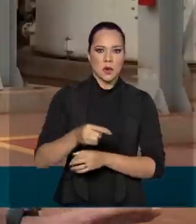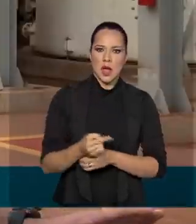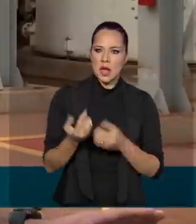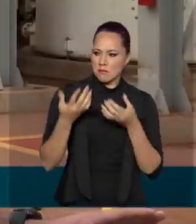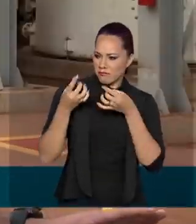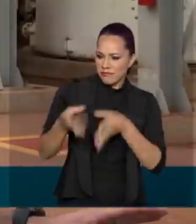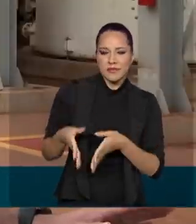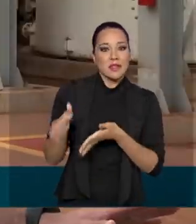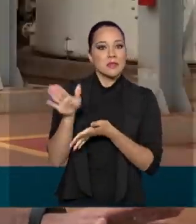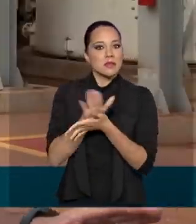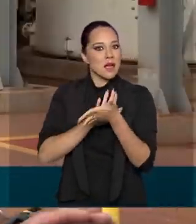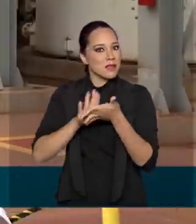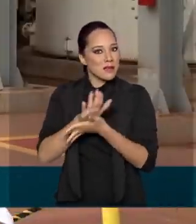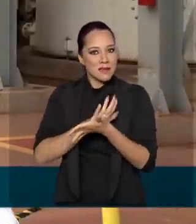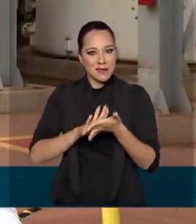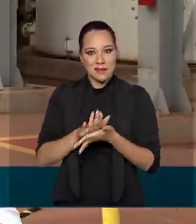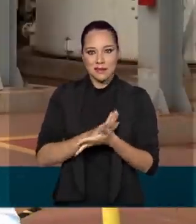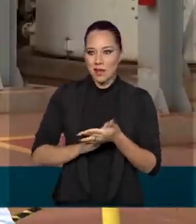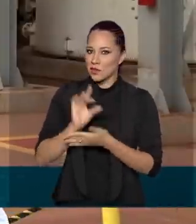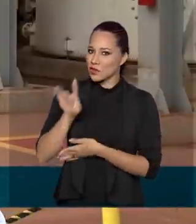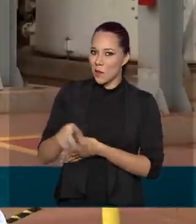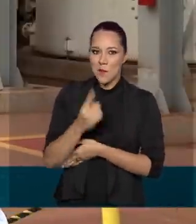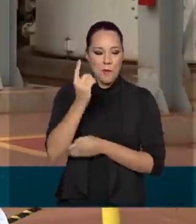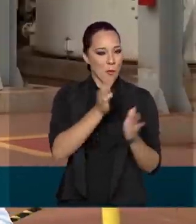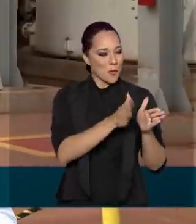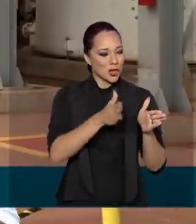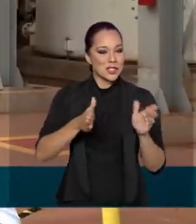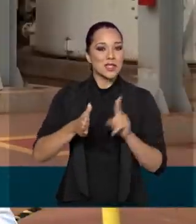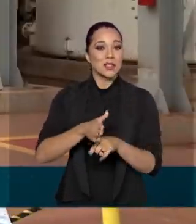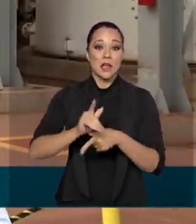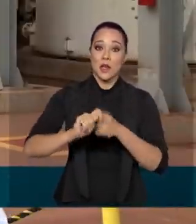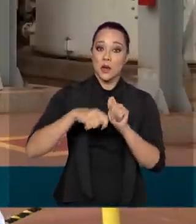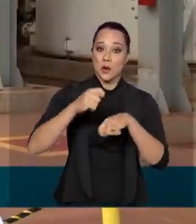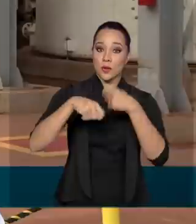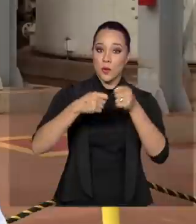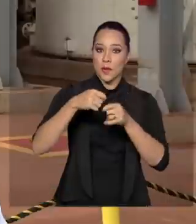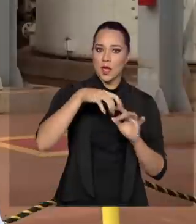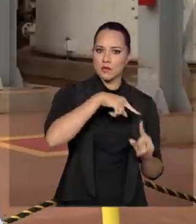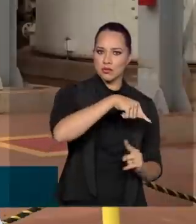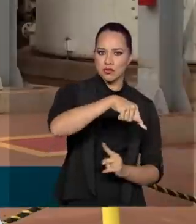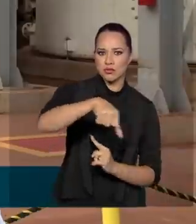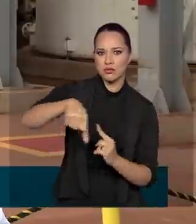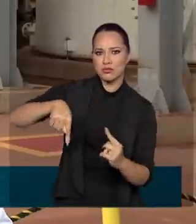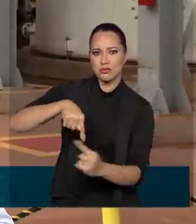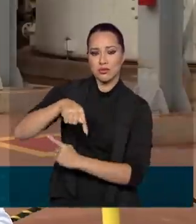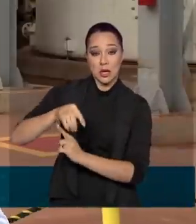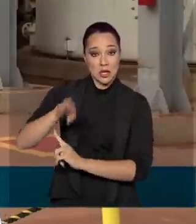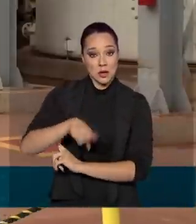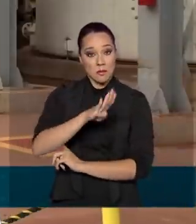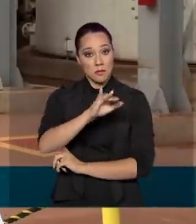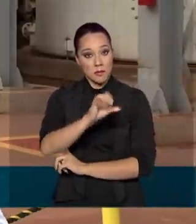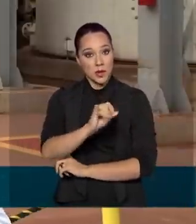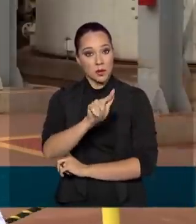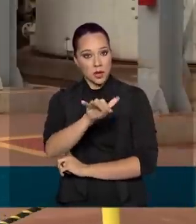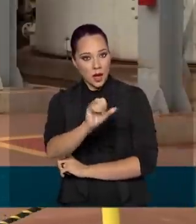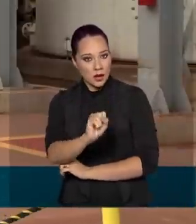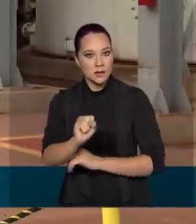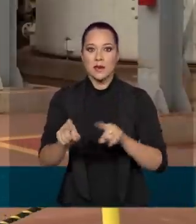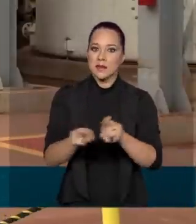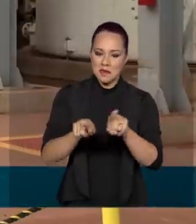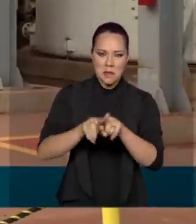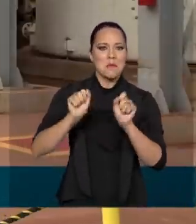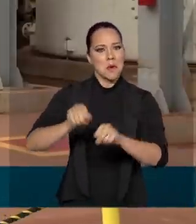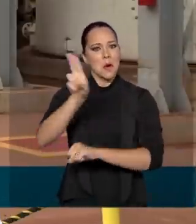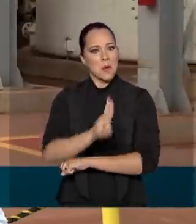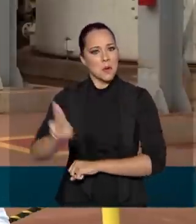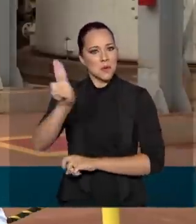desperdiça. Esse é só mais um processo da chamada economia circular, já que o biogás também pode ser